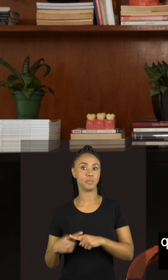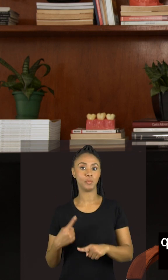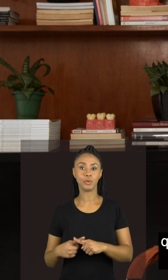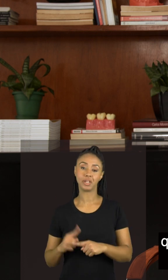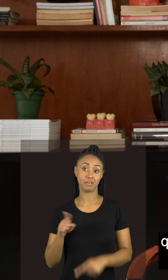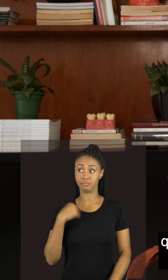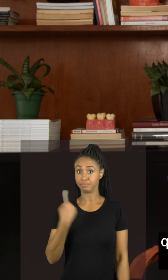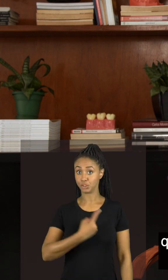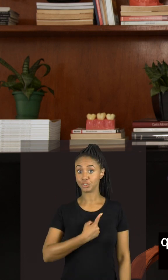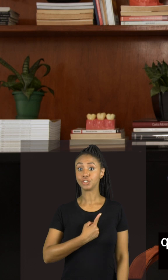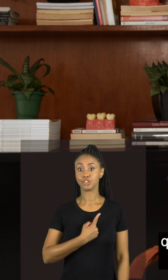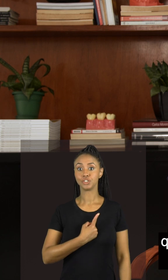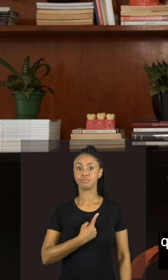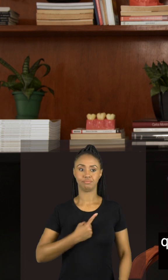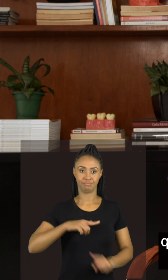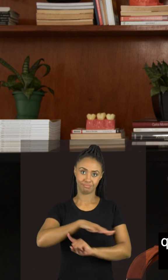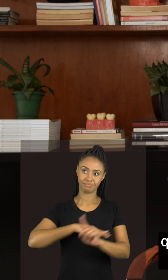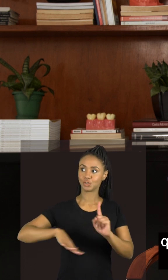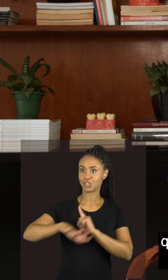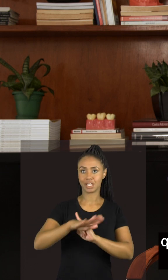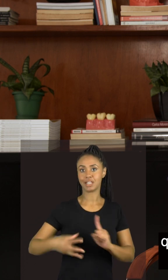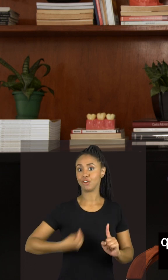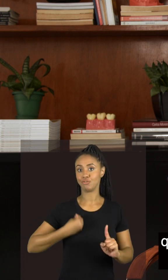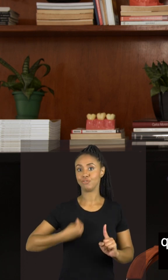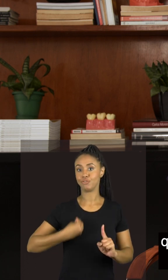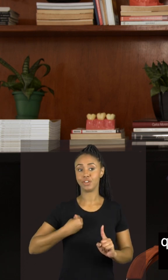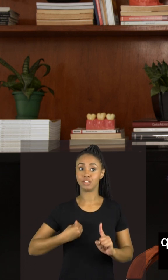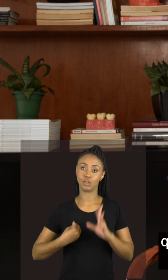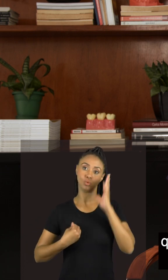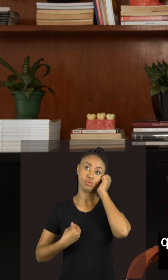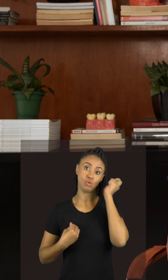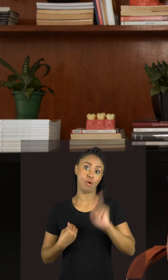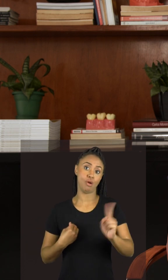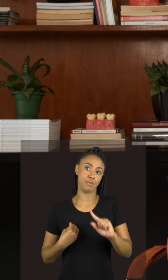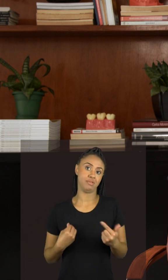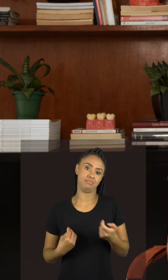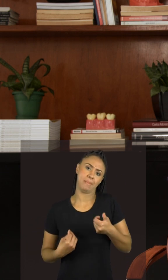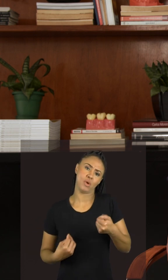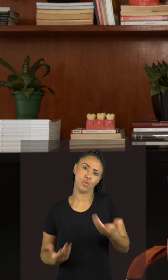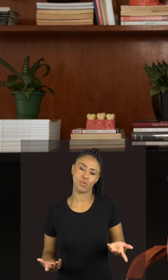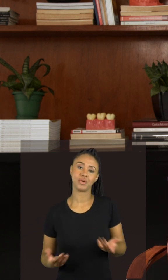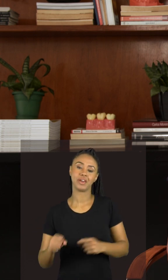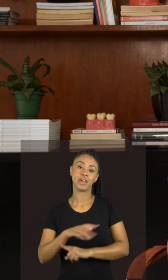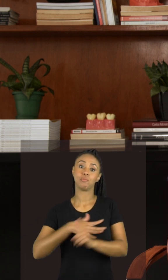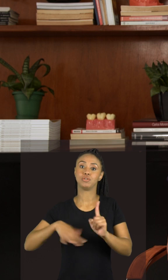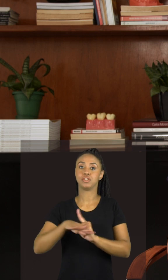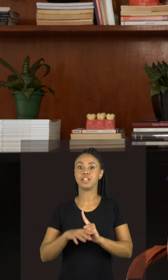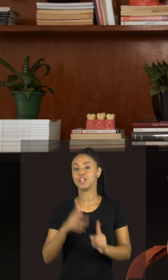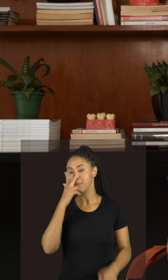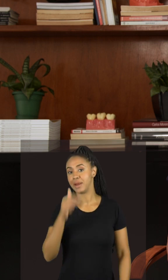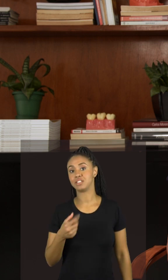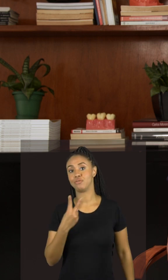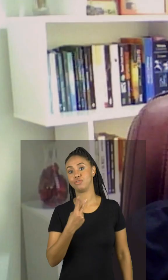que vivemos numa sociedade que praticamente não dorme, que chamamos de sociedade 24